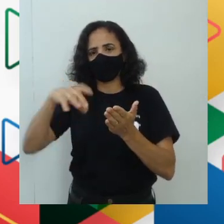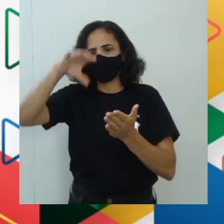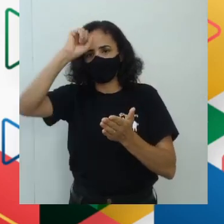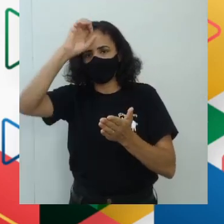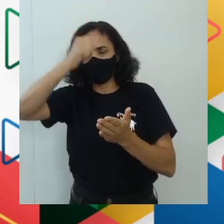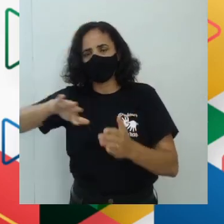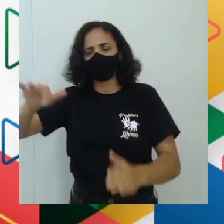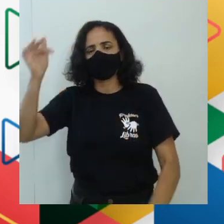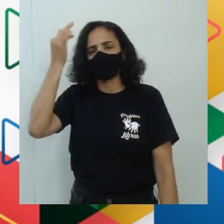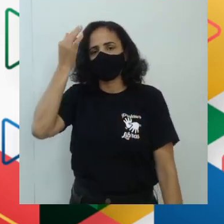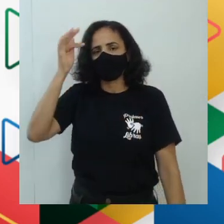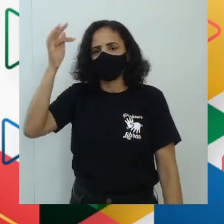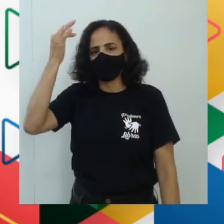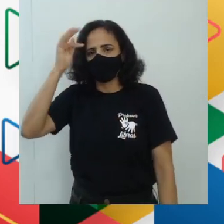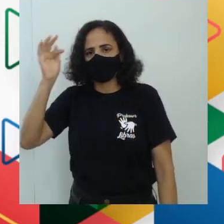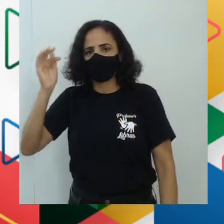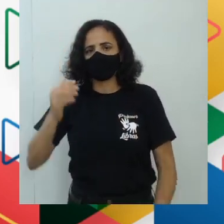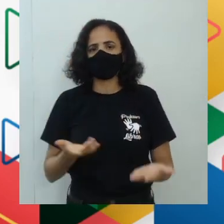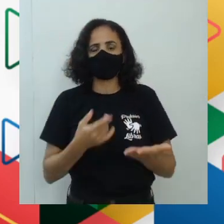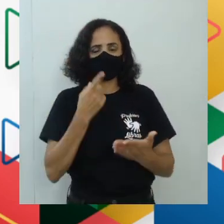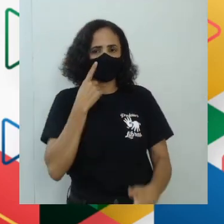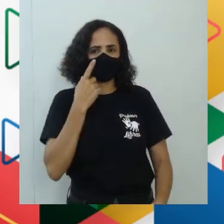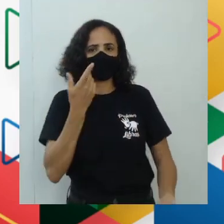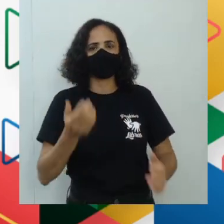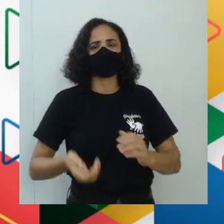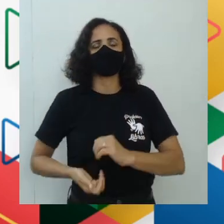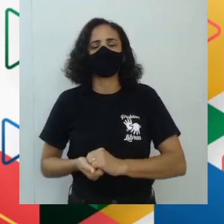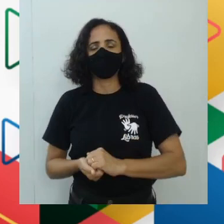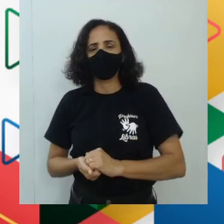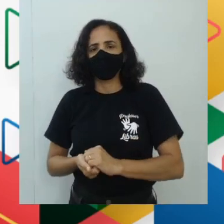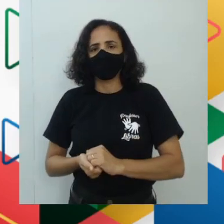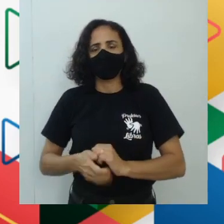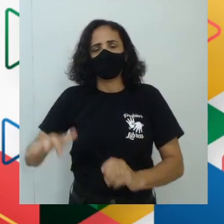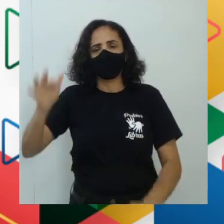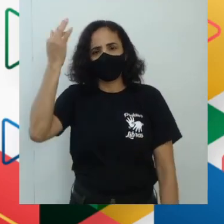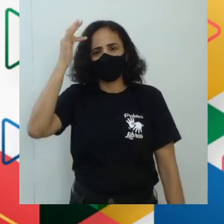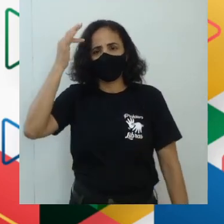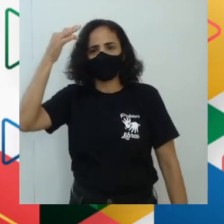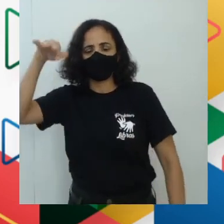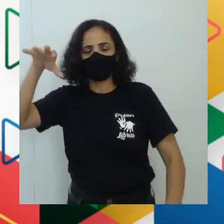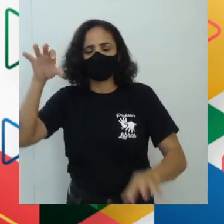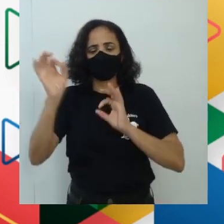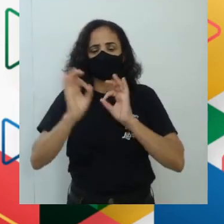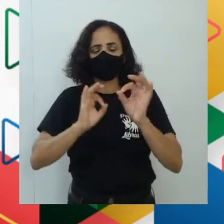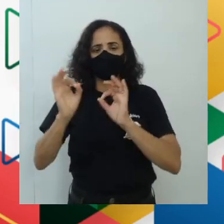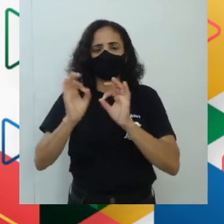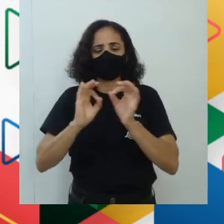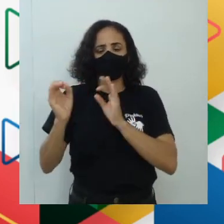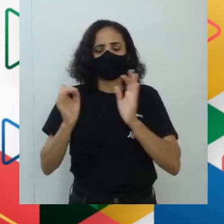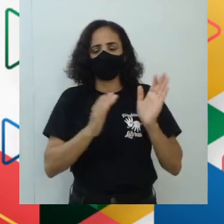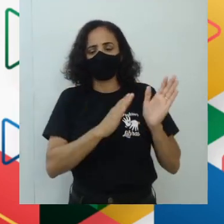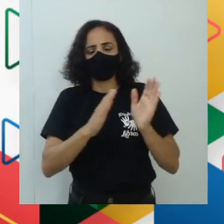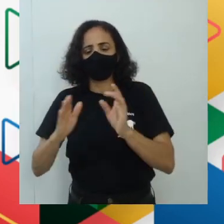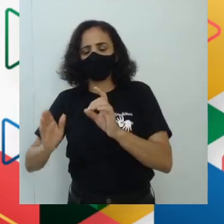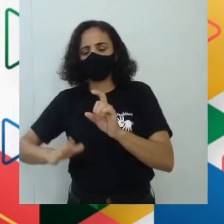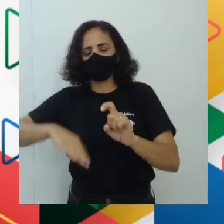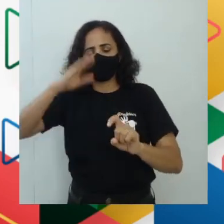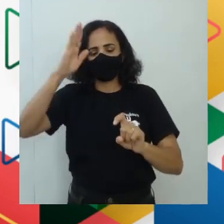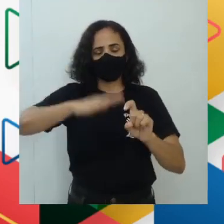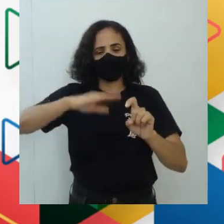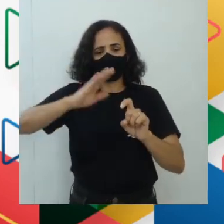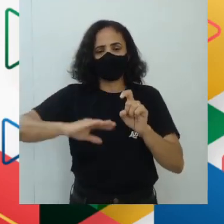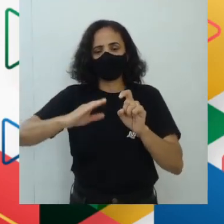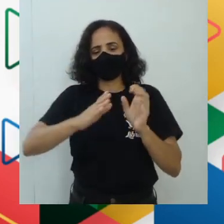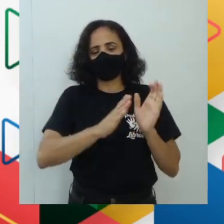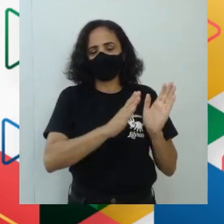da editora FPD. Então vamos lá. A filosofia se constitui por meio de uma passagem do mito ao logos.